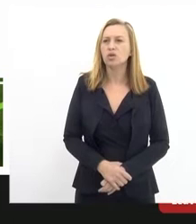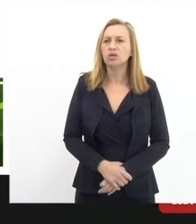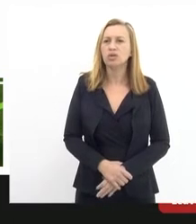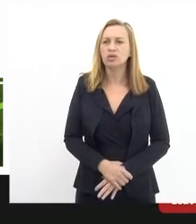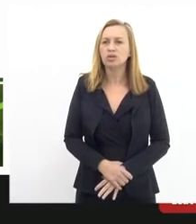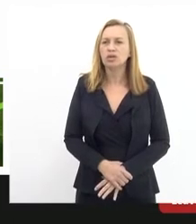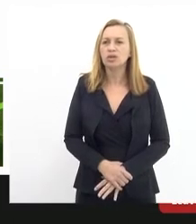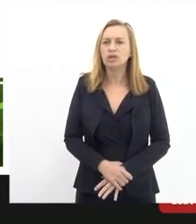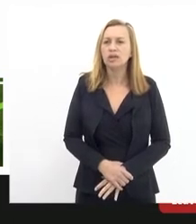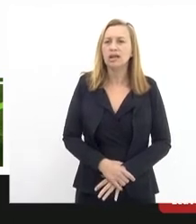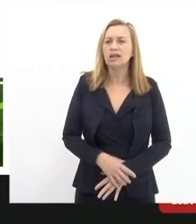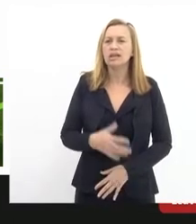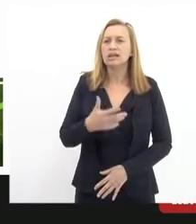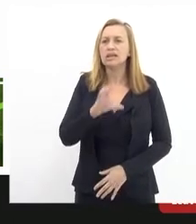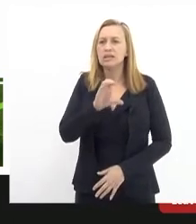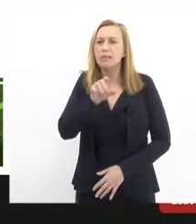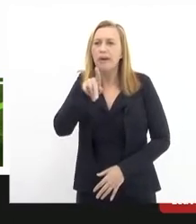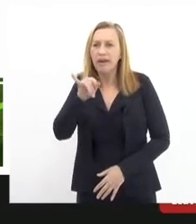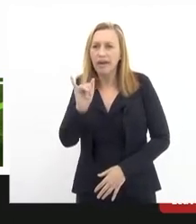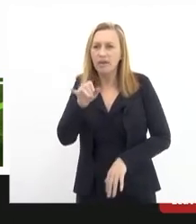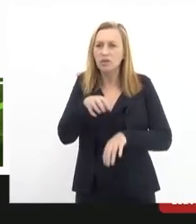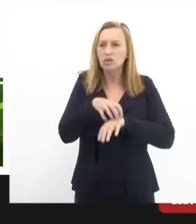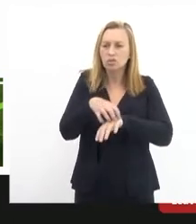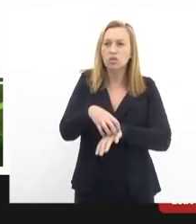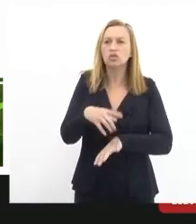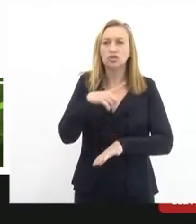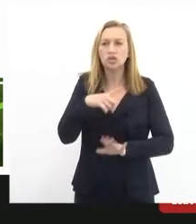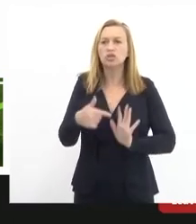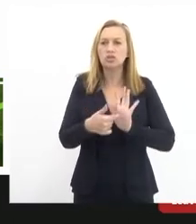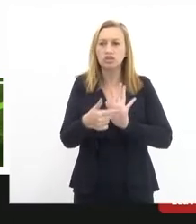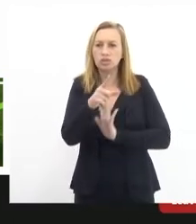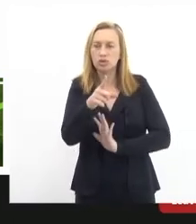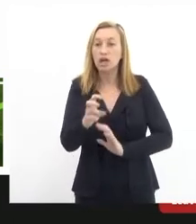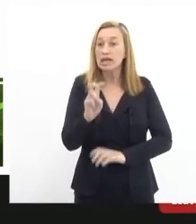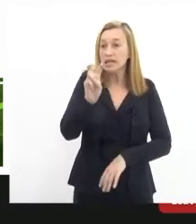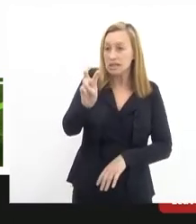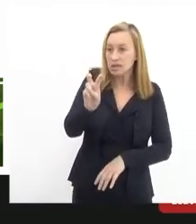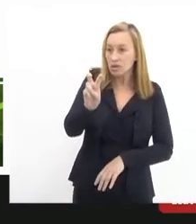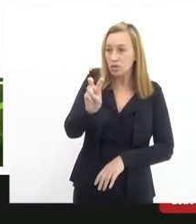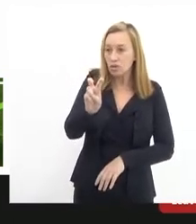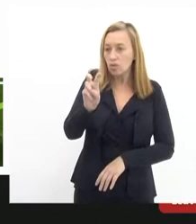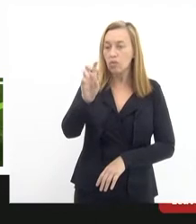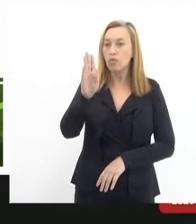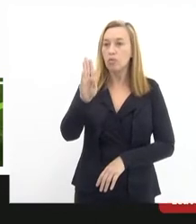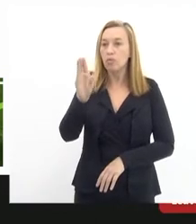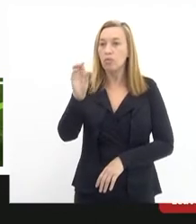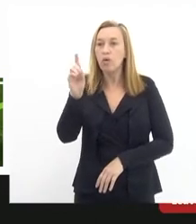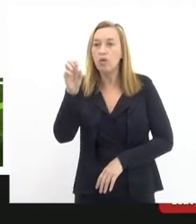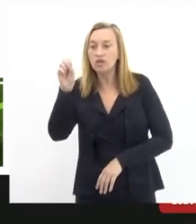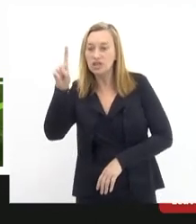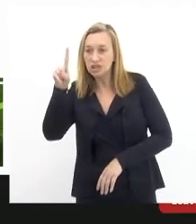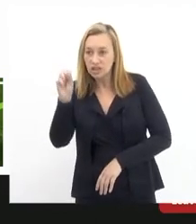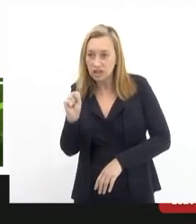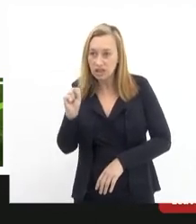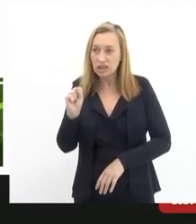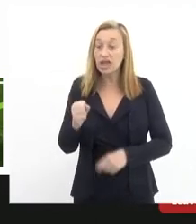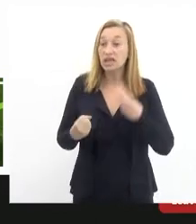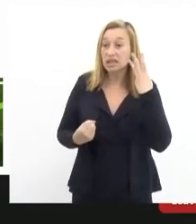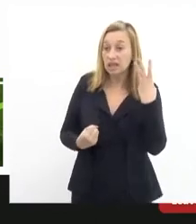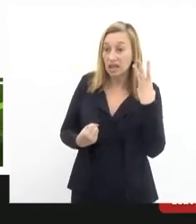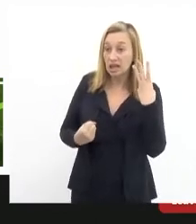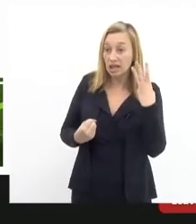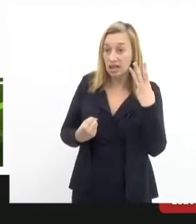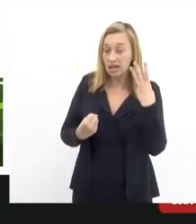quando houve a CPI de transportes, havia ciclado cinco bondes, três circulam, um fica em